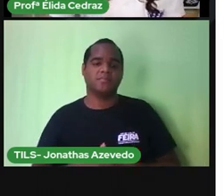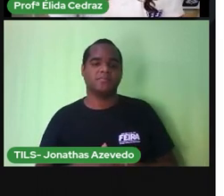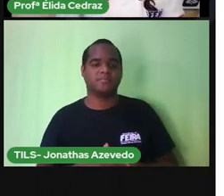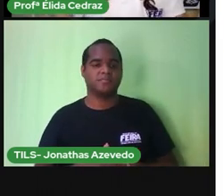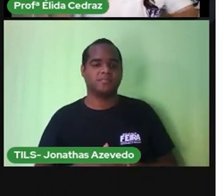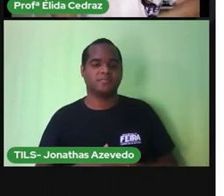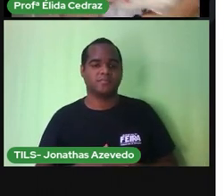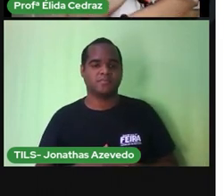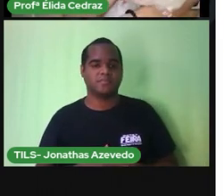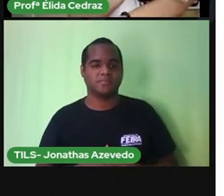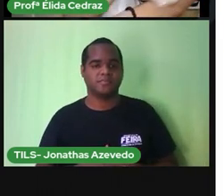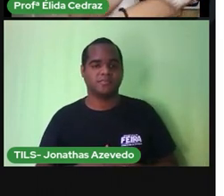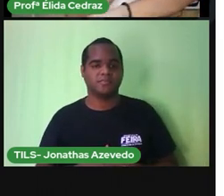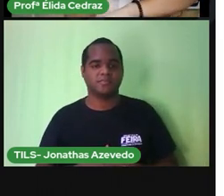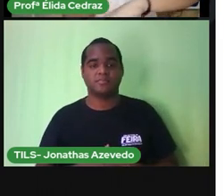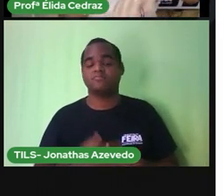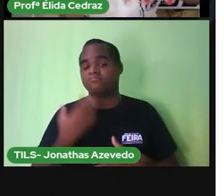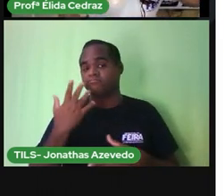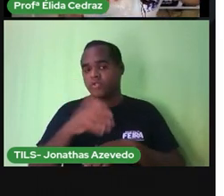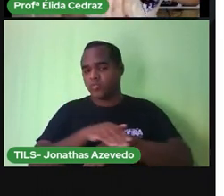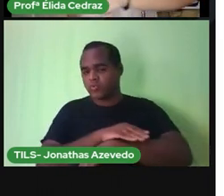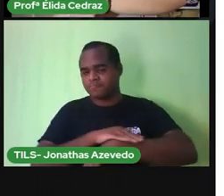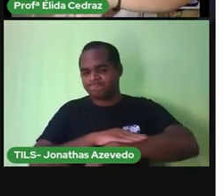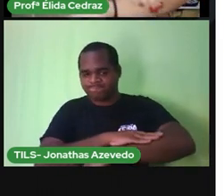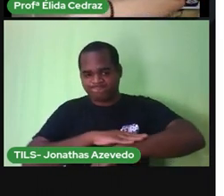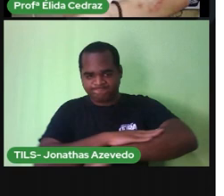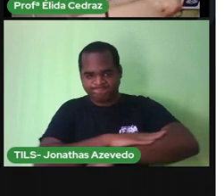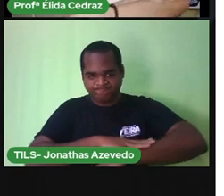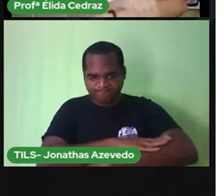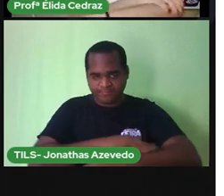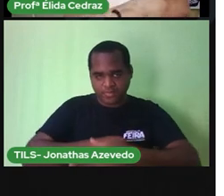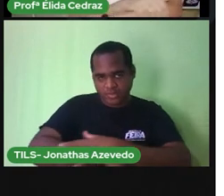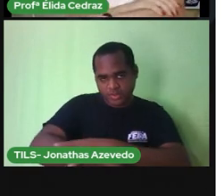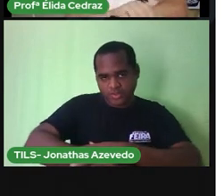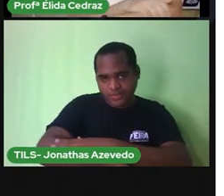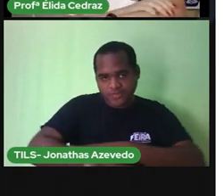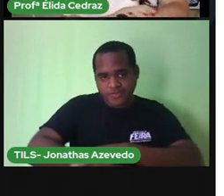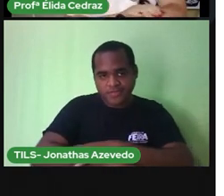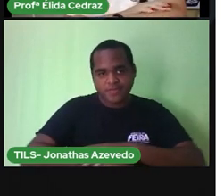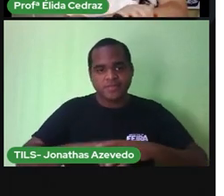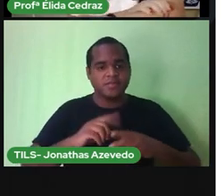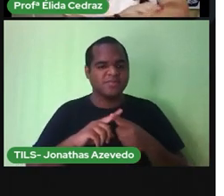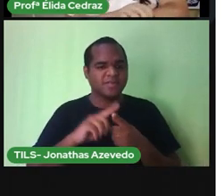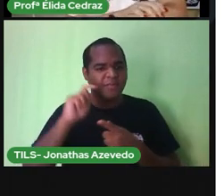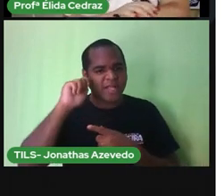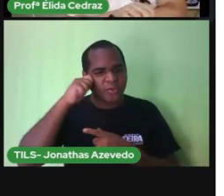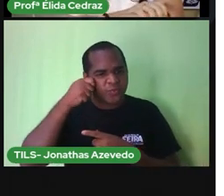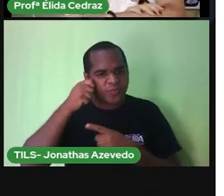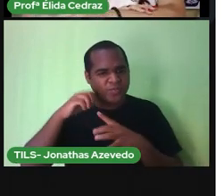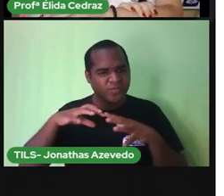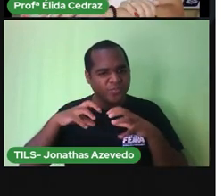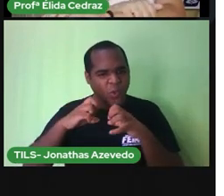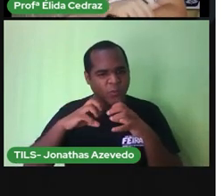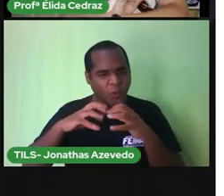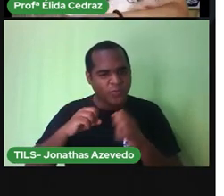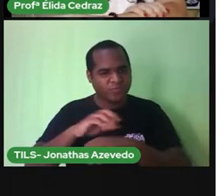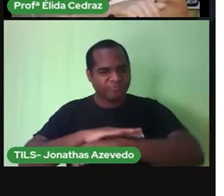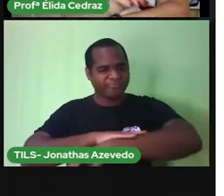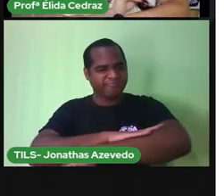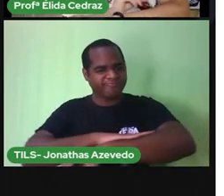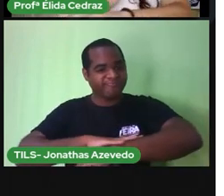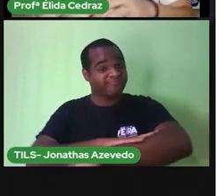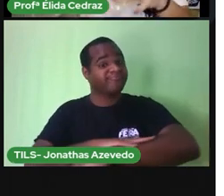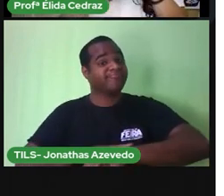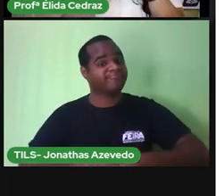nós temos a buchinha para esfregar, para tirar as células mortas, que deixa a gente com a pele feia,